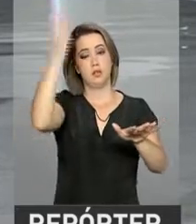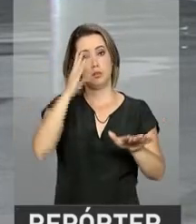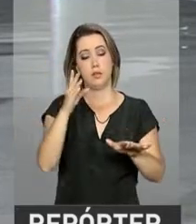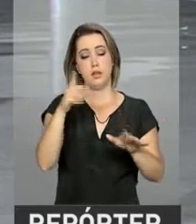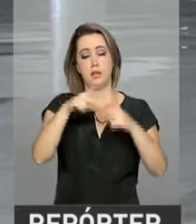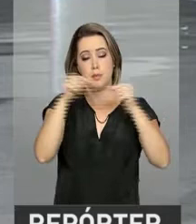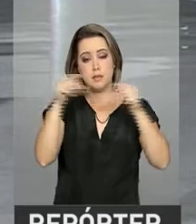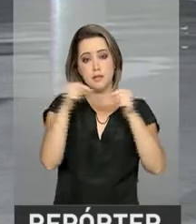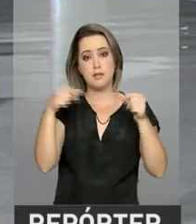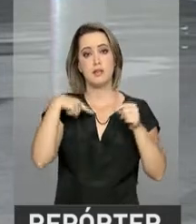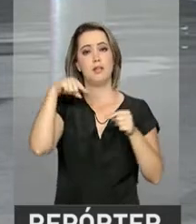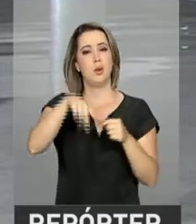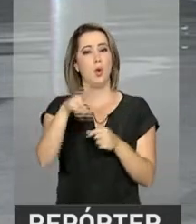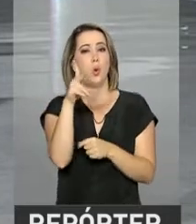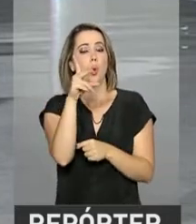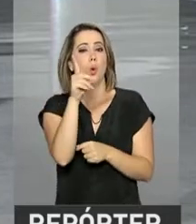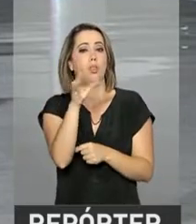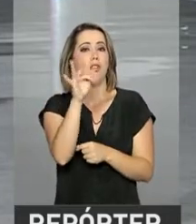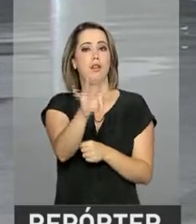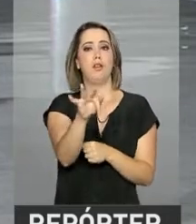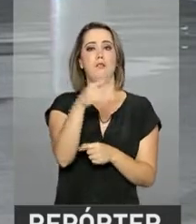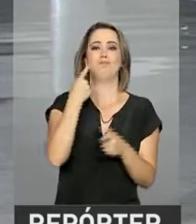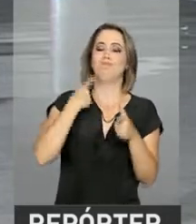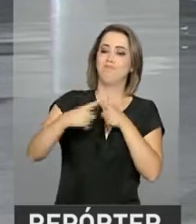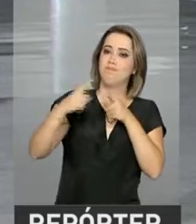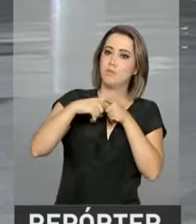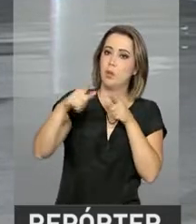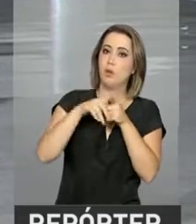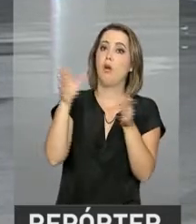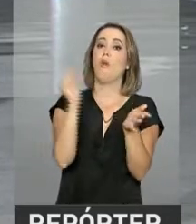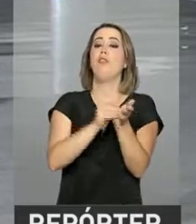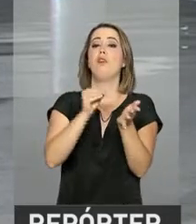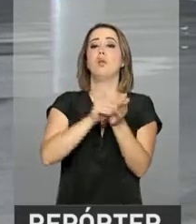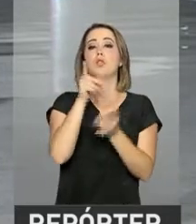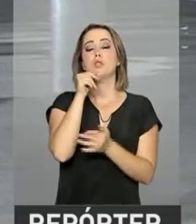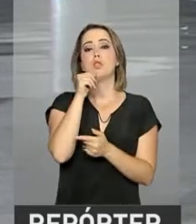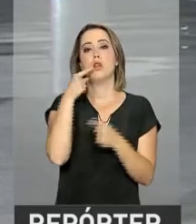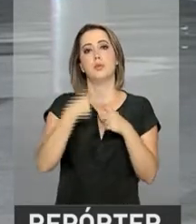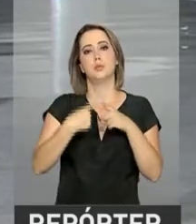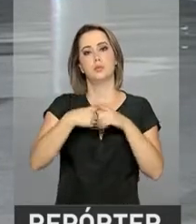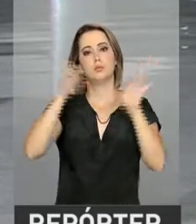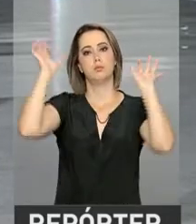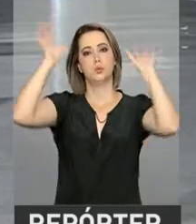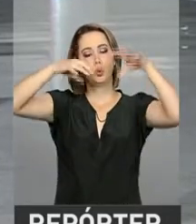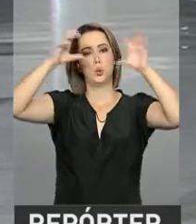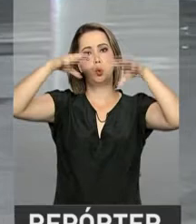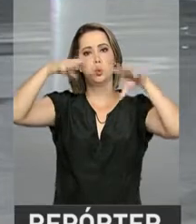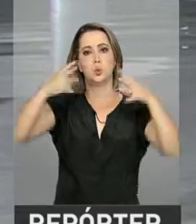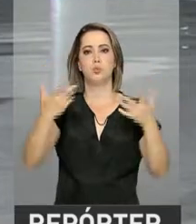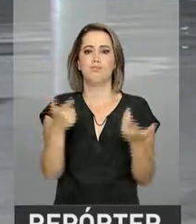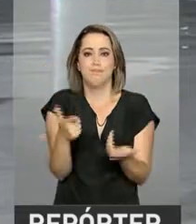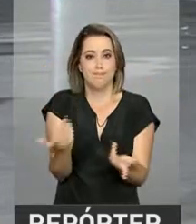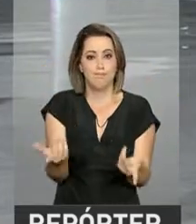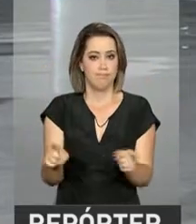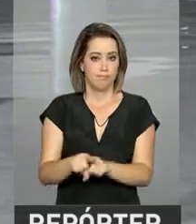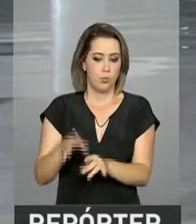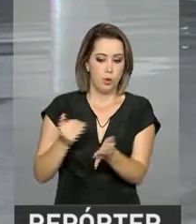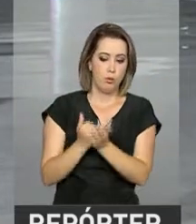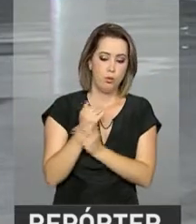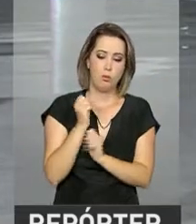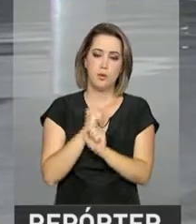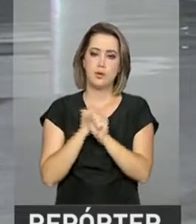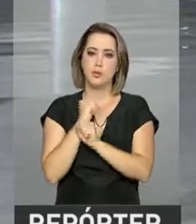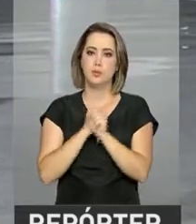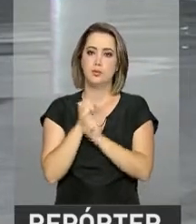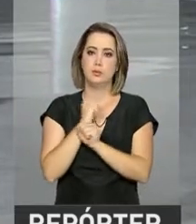crise hídrica da sua história, por conta das chuvas abaixo da média dos últimos meses. Desde o começo do ano, a população